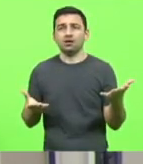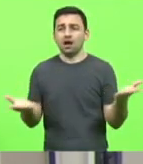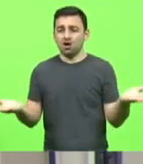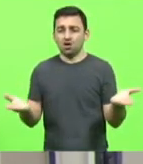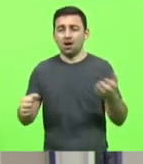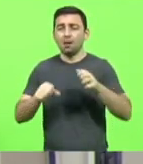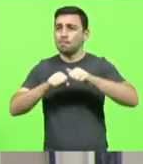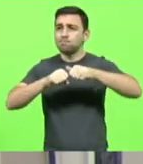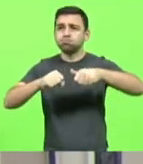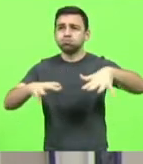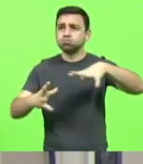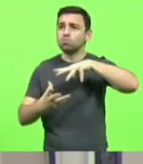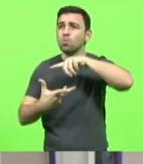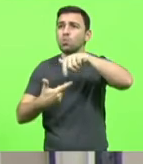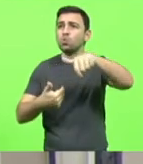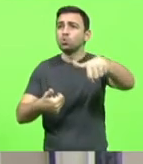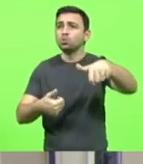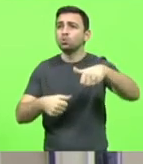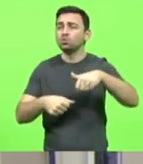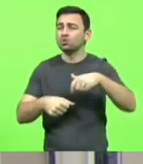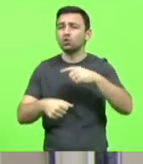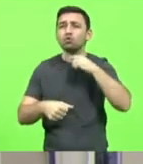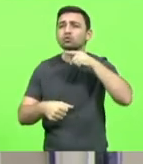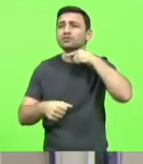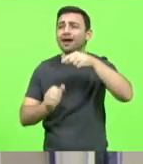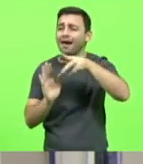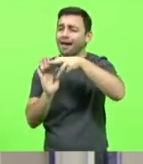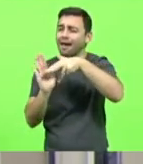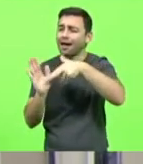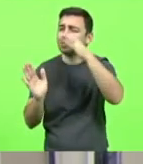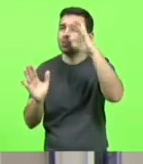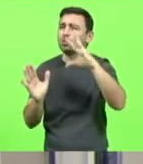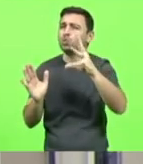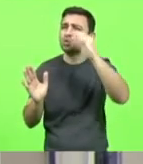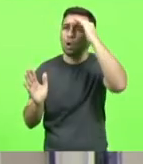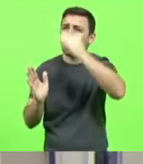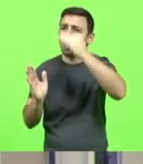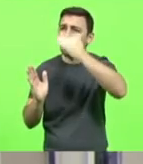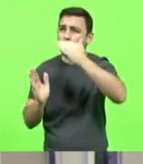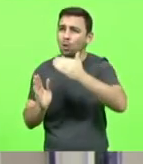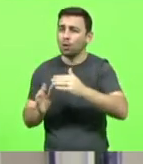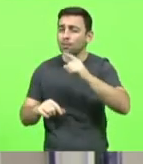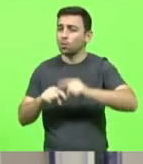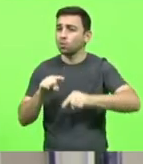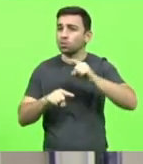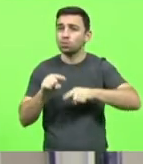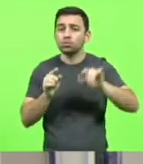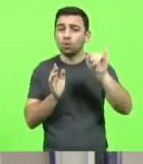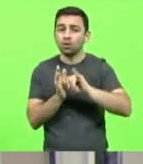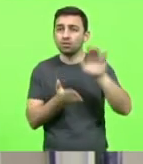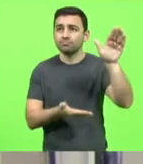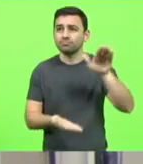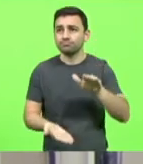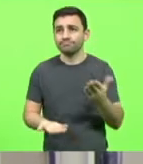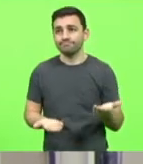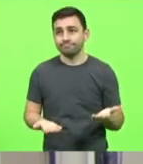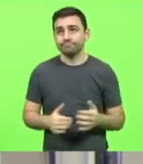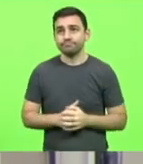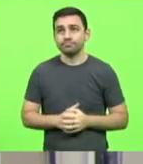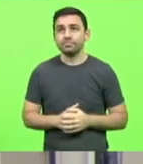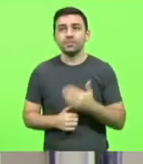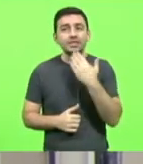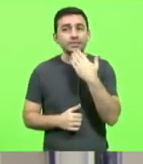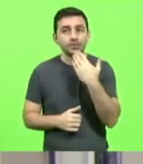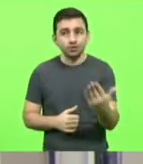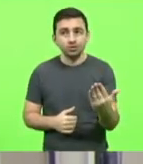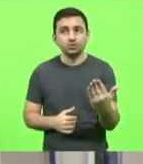pandemia, não dá para seguir todos os trâmites burocráticos na autorização de um produto para importação. Fica aqui o nosso apelo em nome